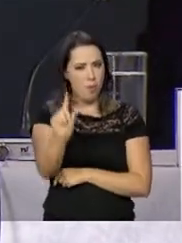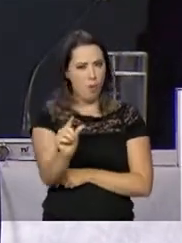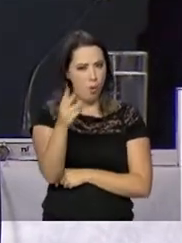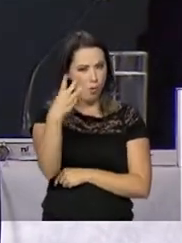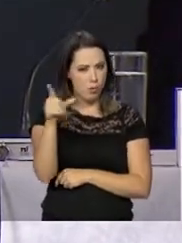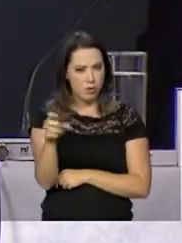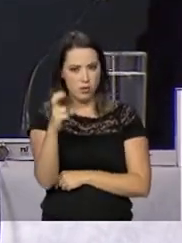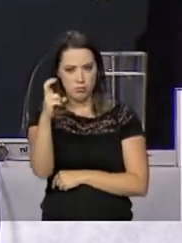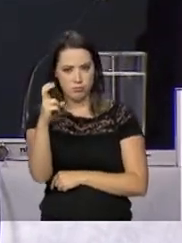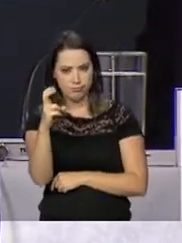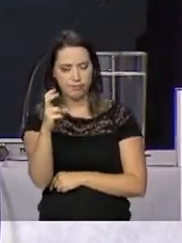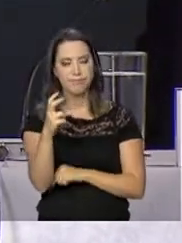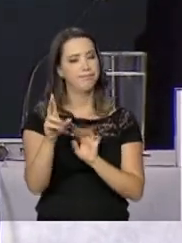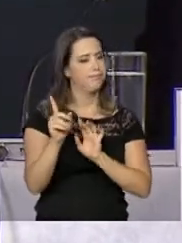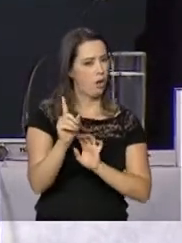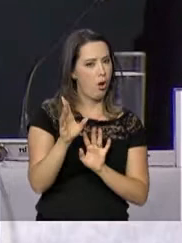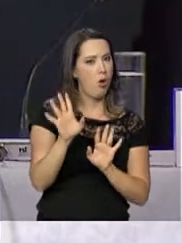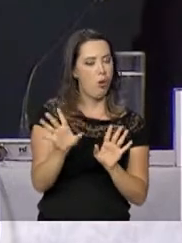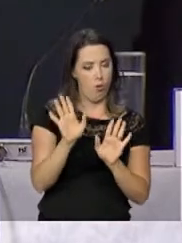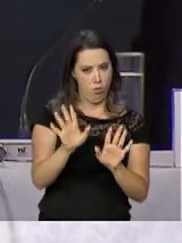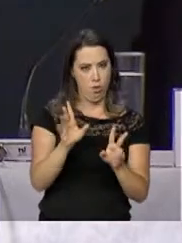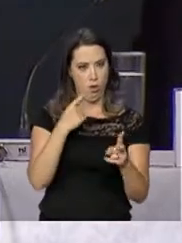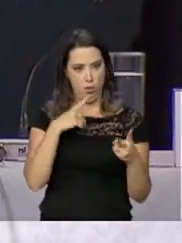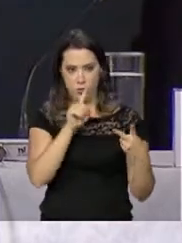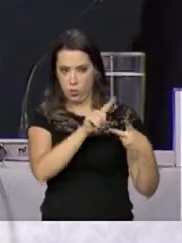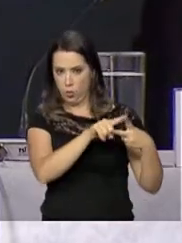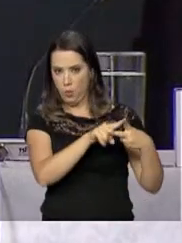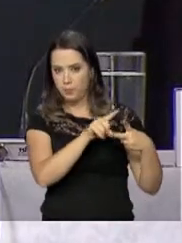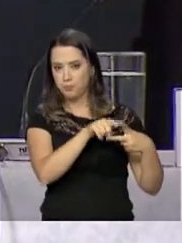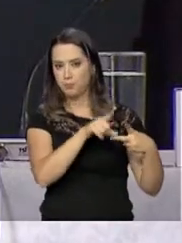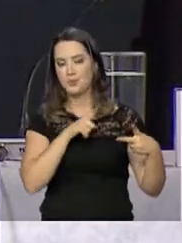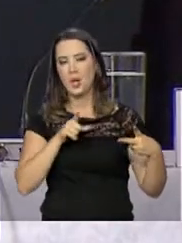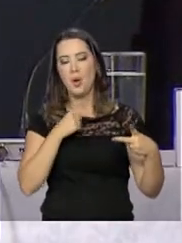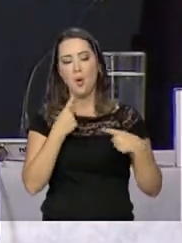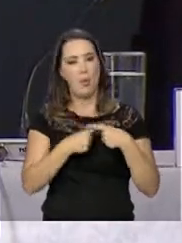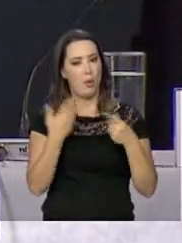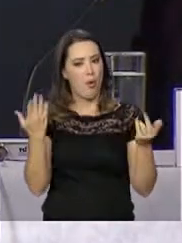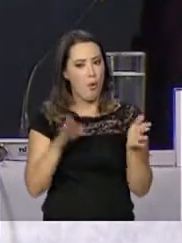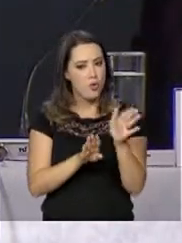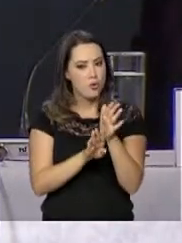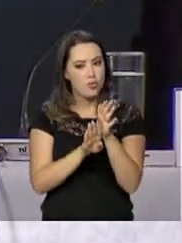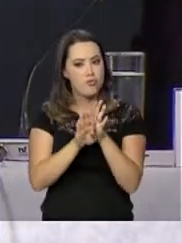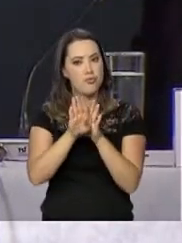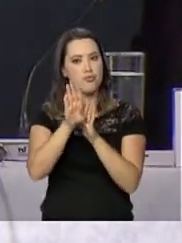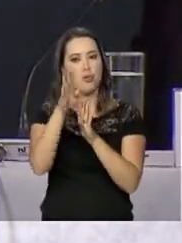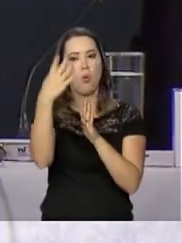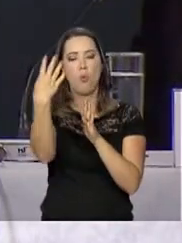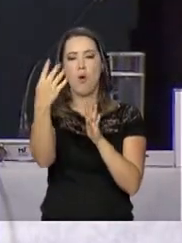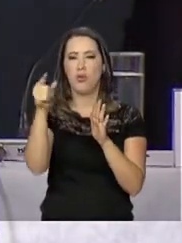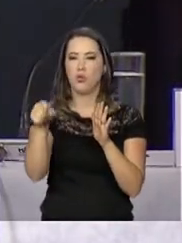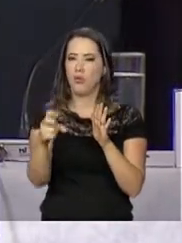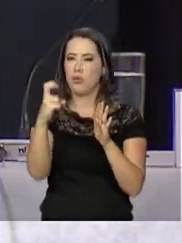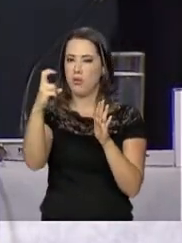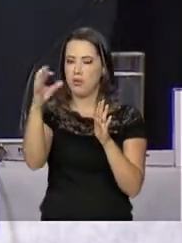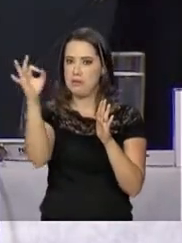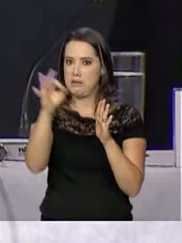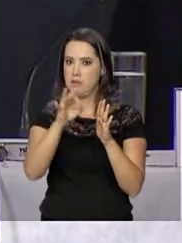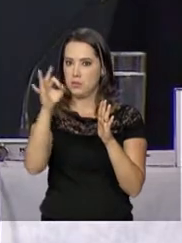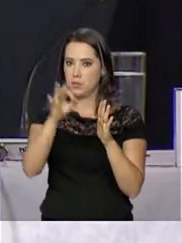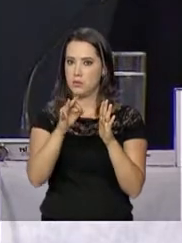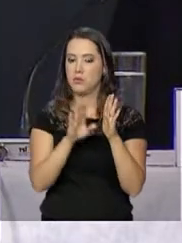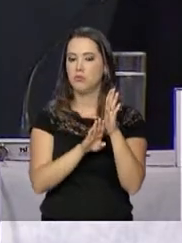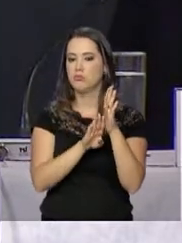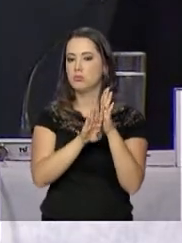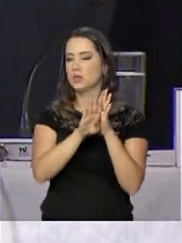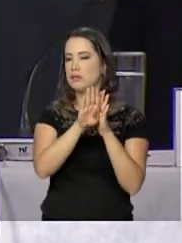lembro duas coisas. Primeiro, nós estamos tendo uma progressão, crescimento anual da ordem de 4%. Então, além de